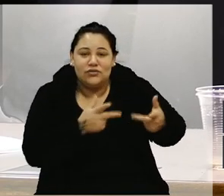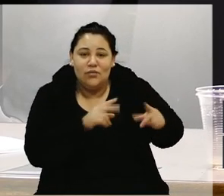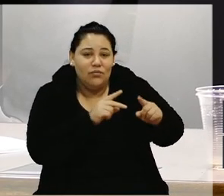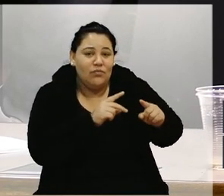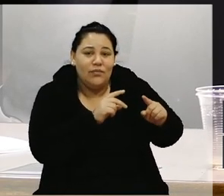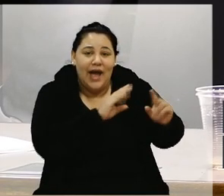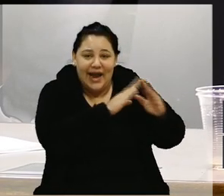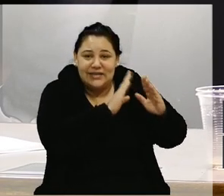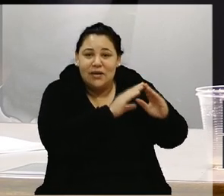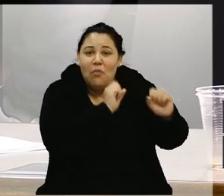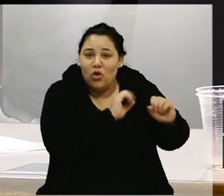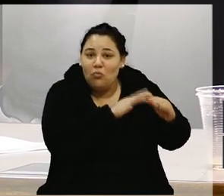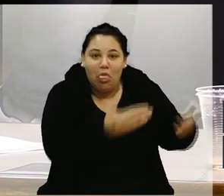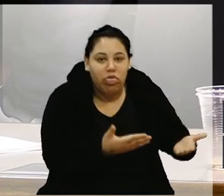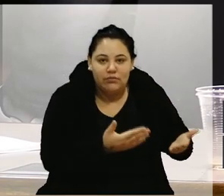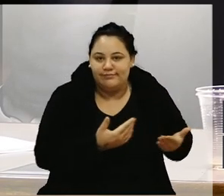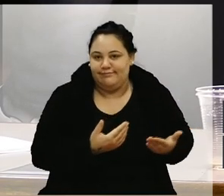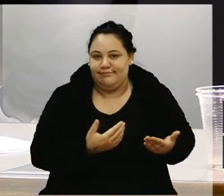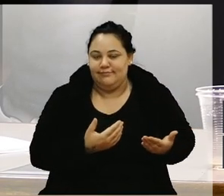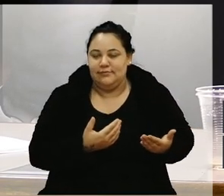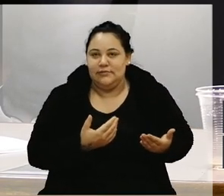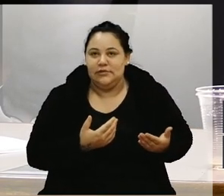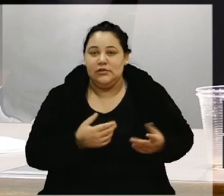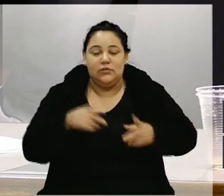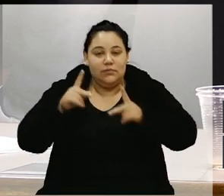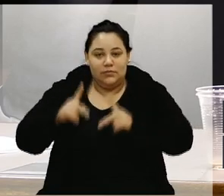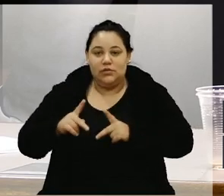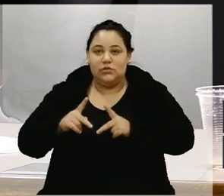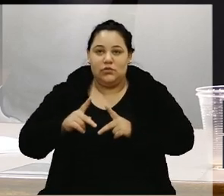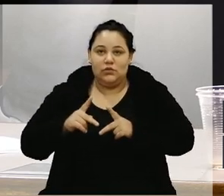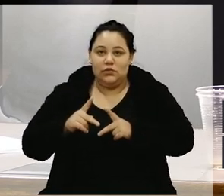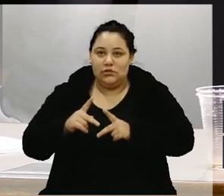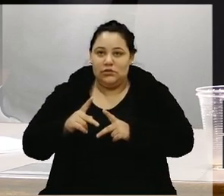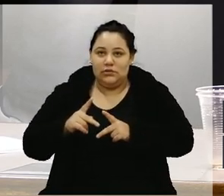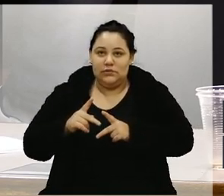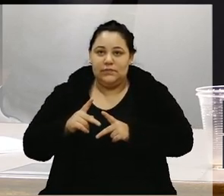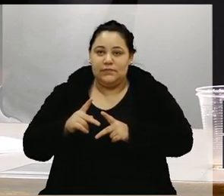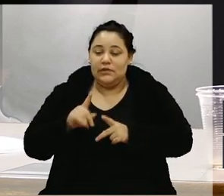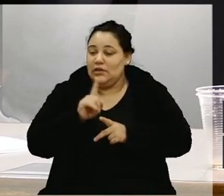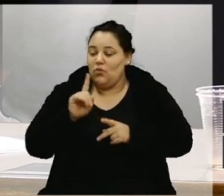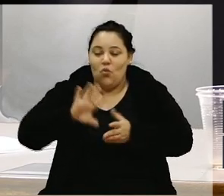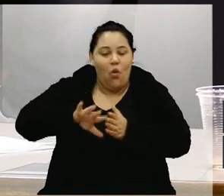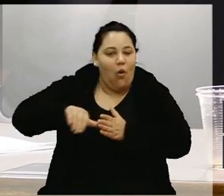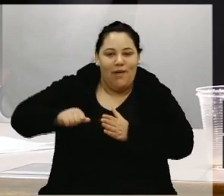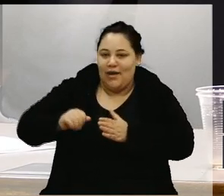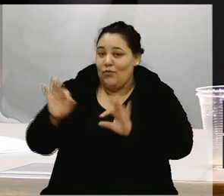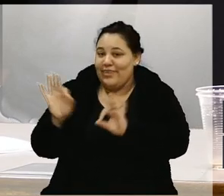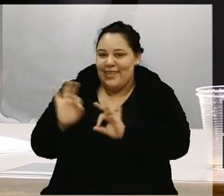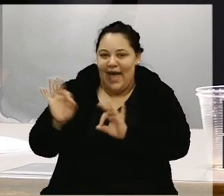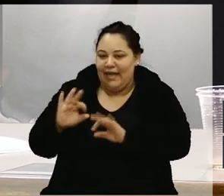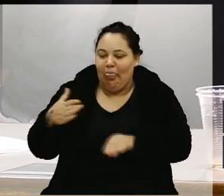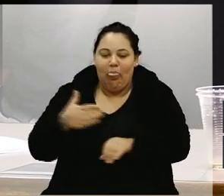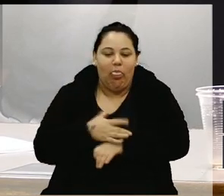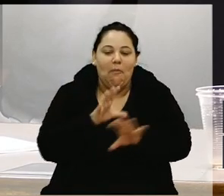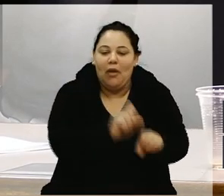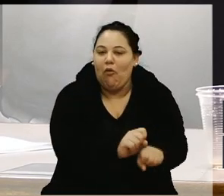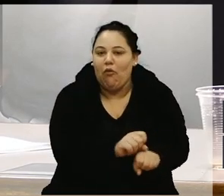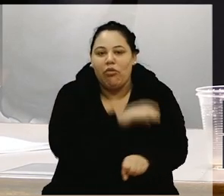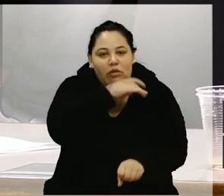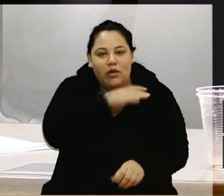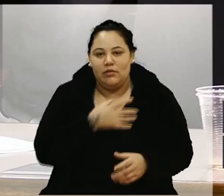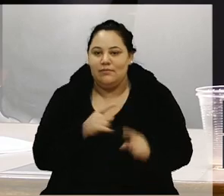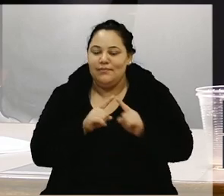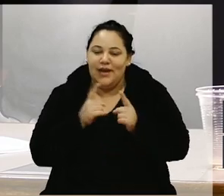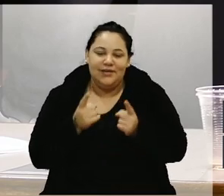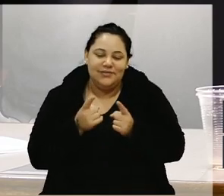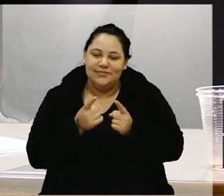momento, e eles não são pessoas que estão lá de forma ocupada ou invadida, né? Terreno deles, e está 100% condenado à terra,